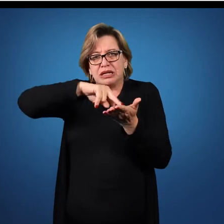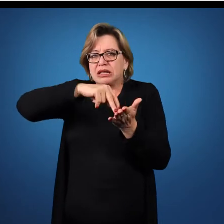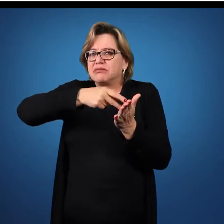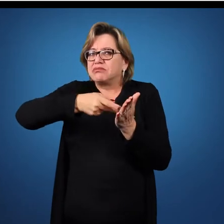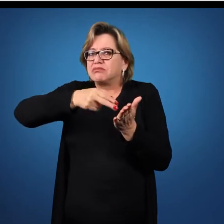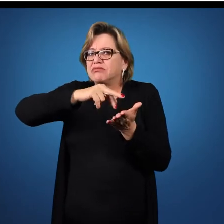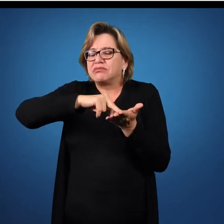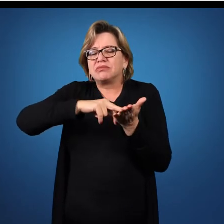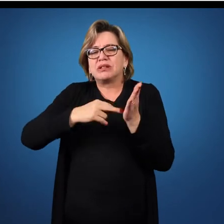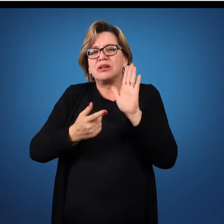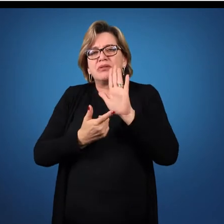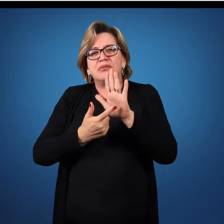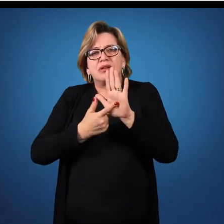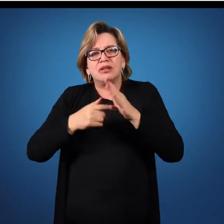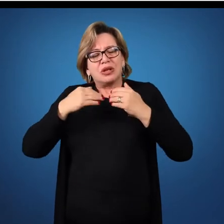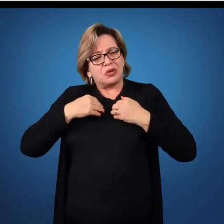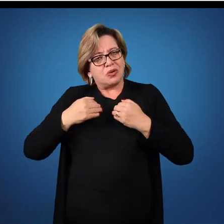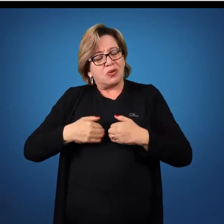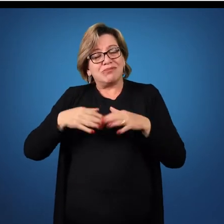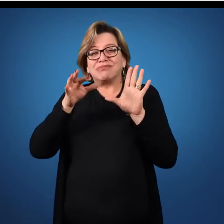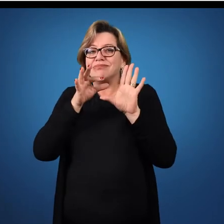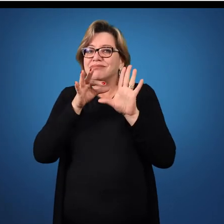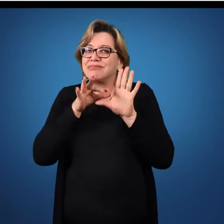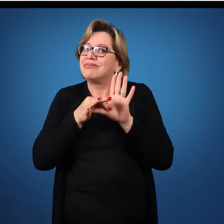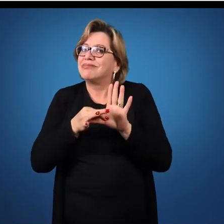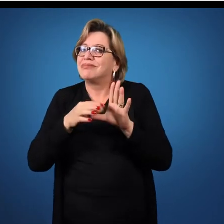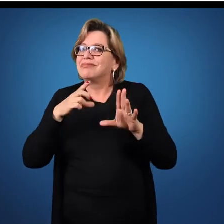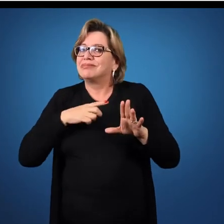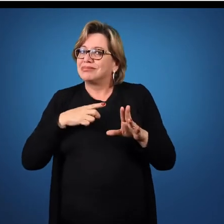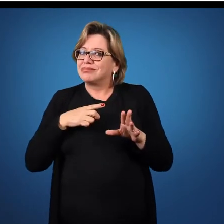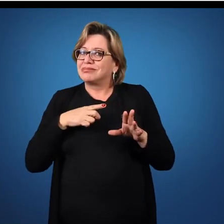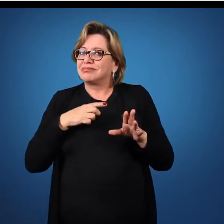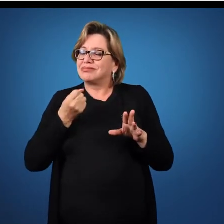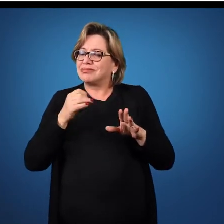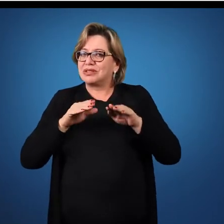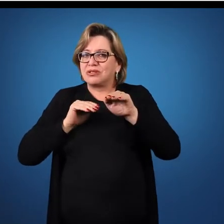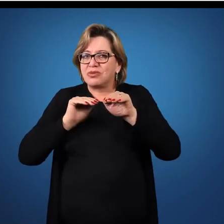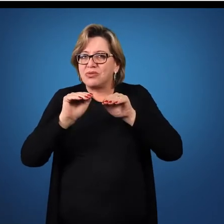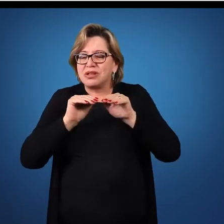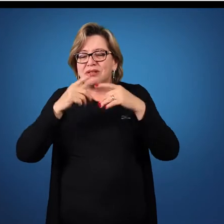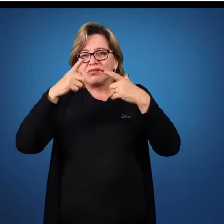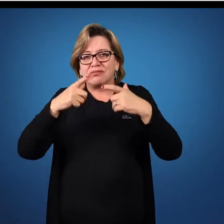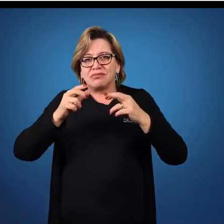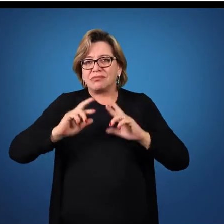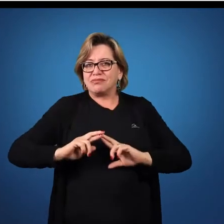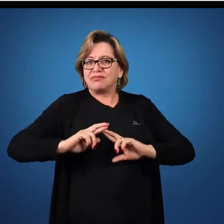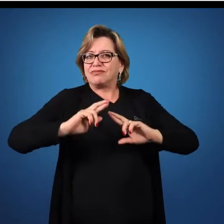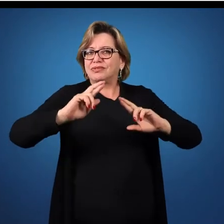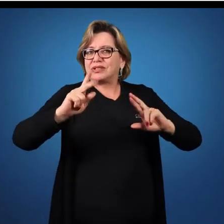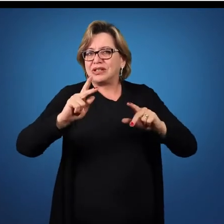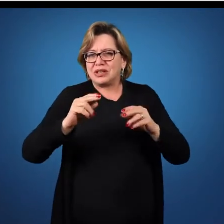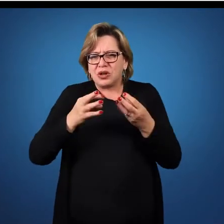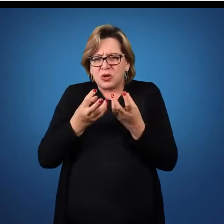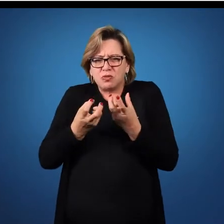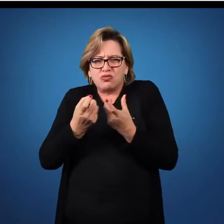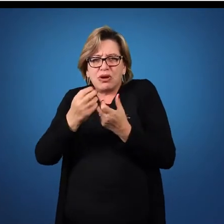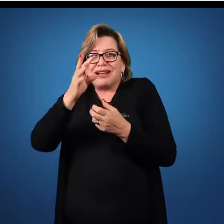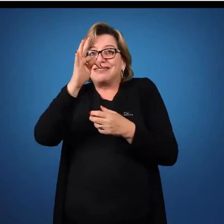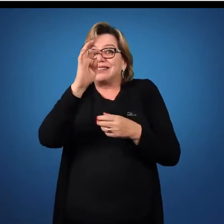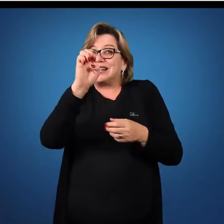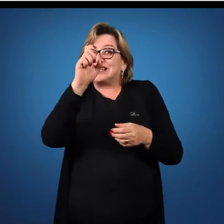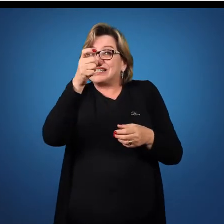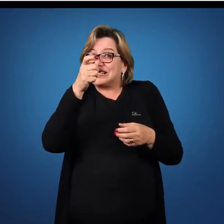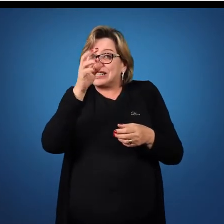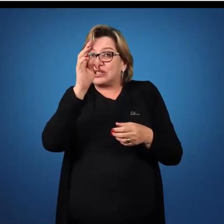aponta que o nosso corpo é carne. Então, quando nos movemos em lugares diferentes, com texturas diferentes